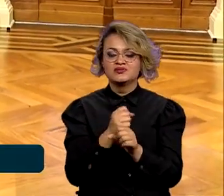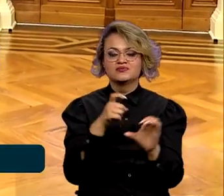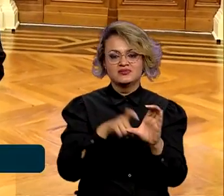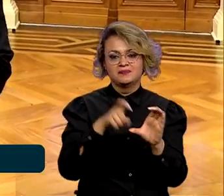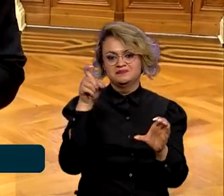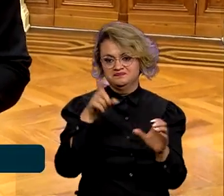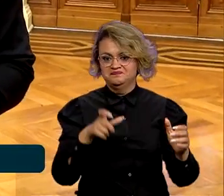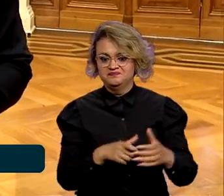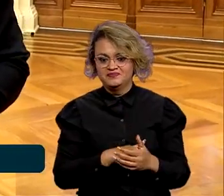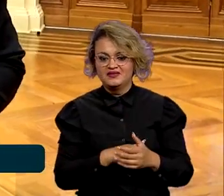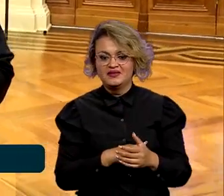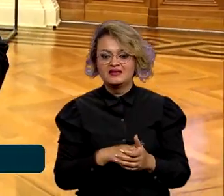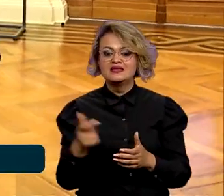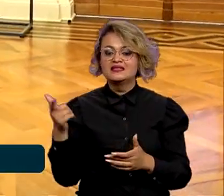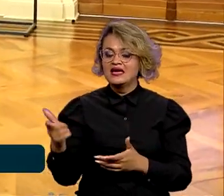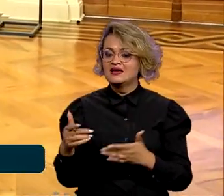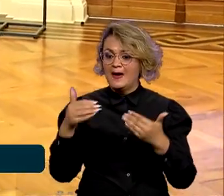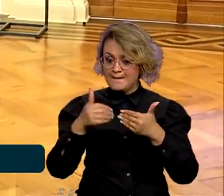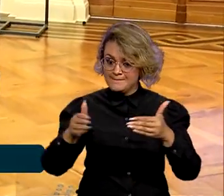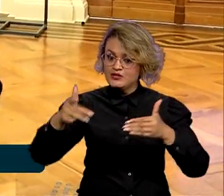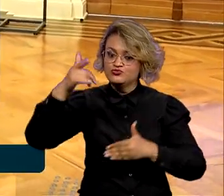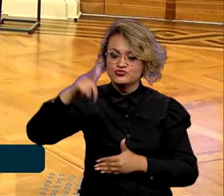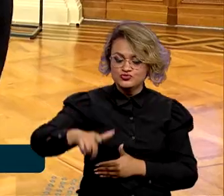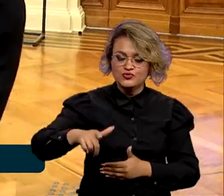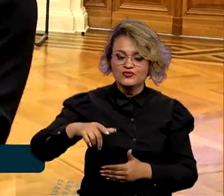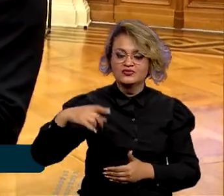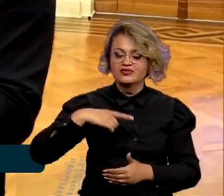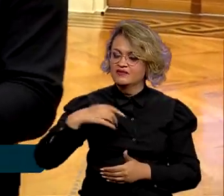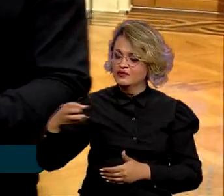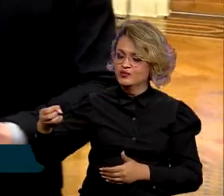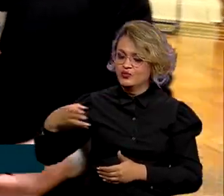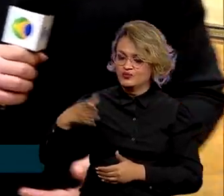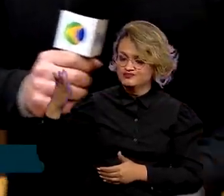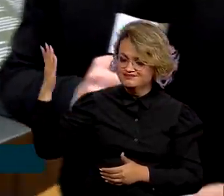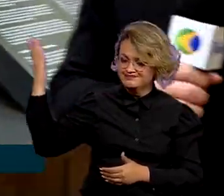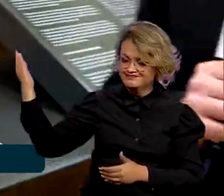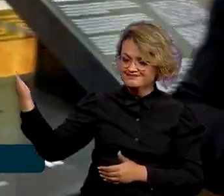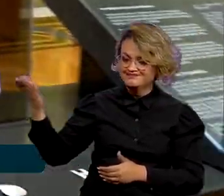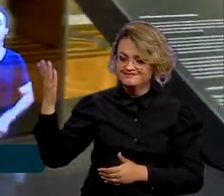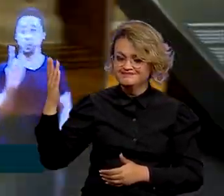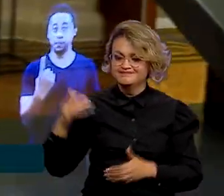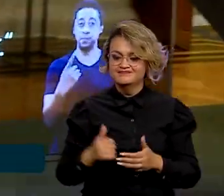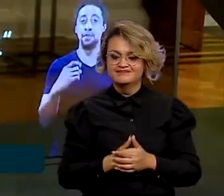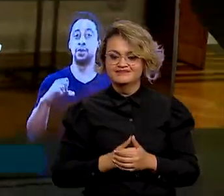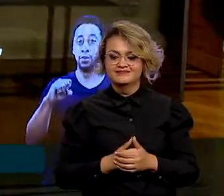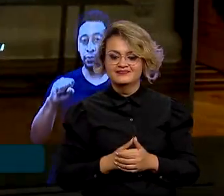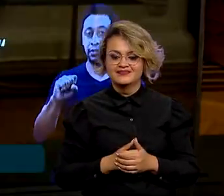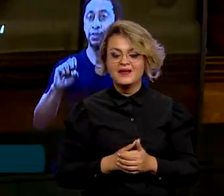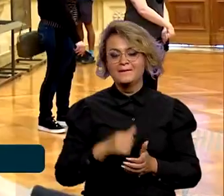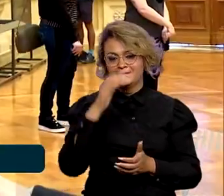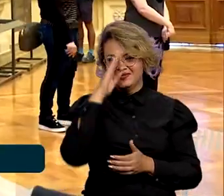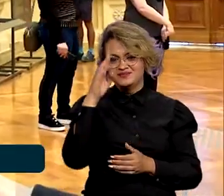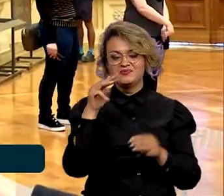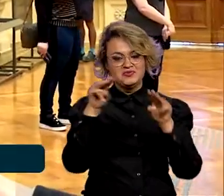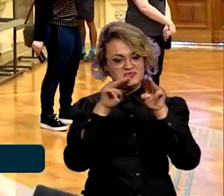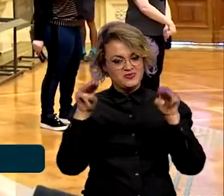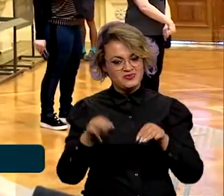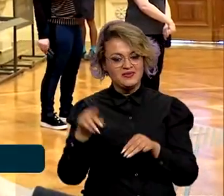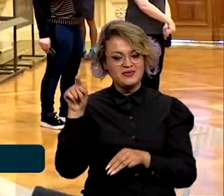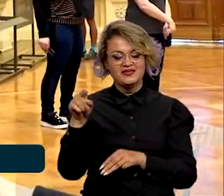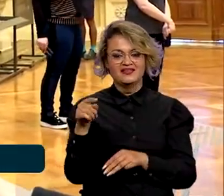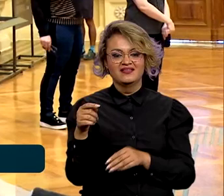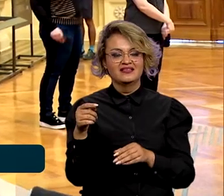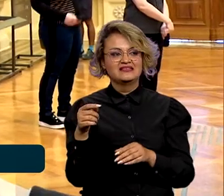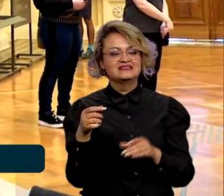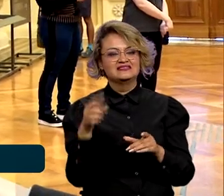da independência. Com a reabertura, vieram novos e modernos recursos. Principalmente o Museu do Ipirank, que eu acho que ele tem uma